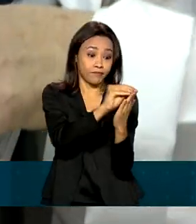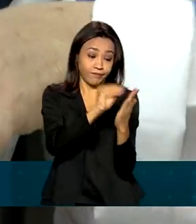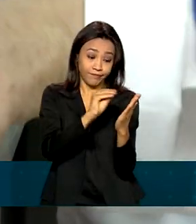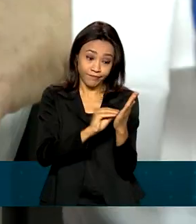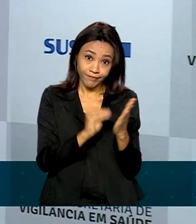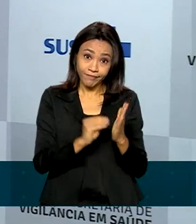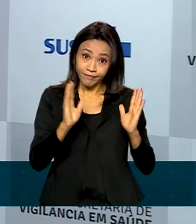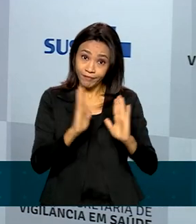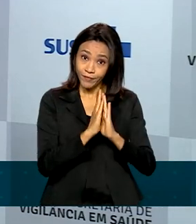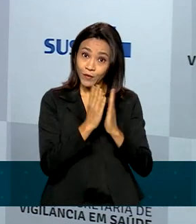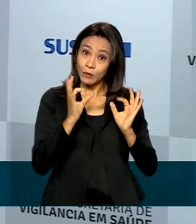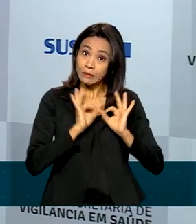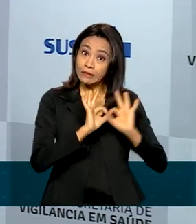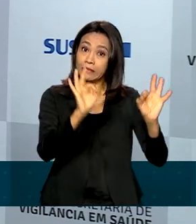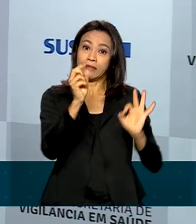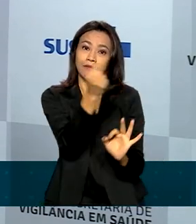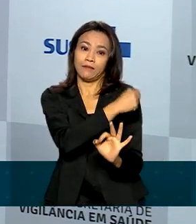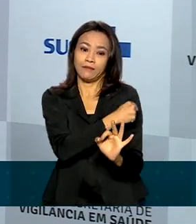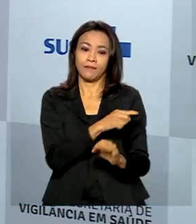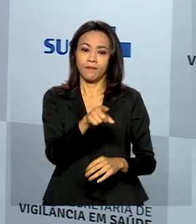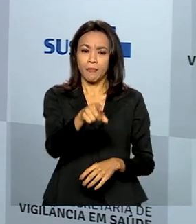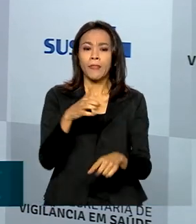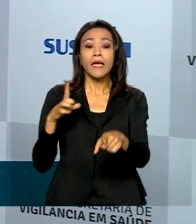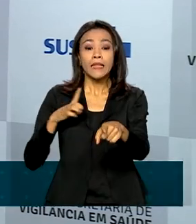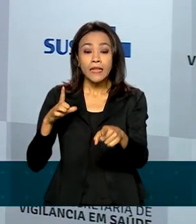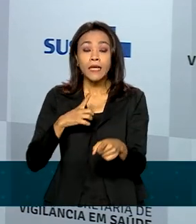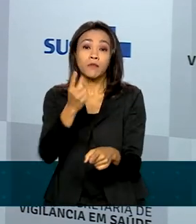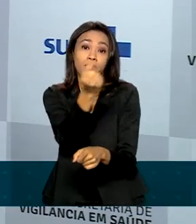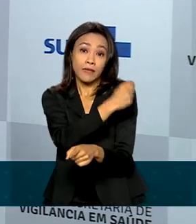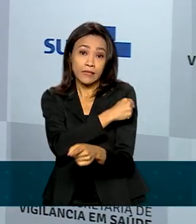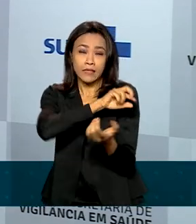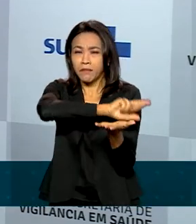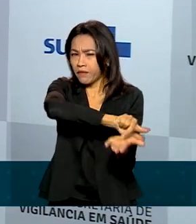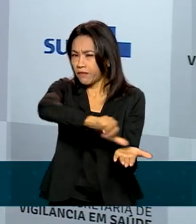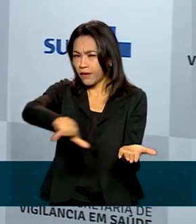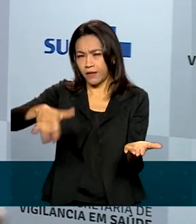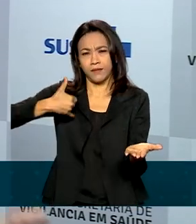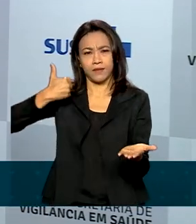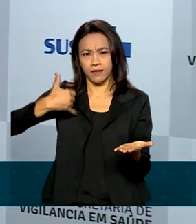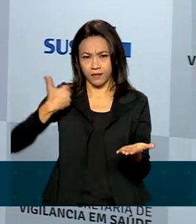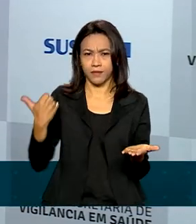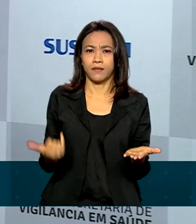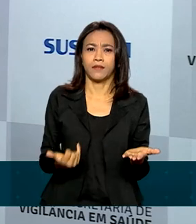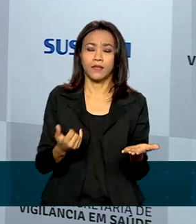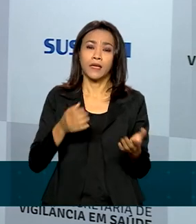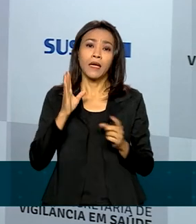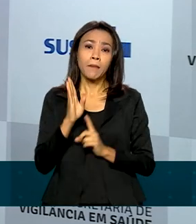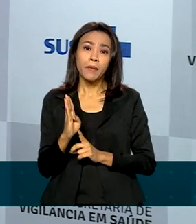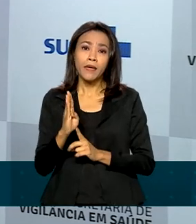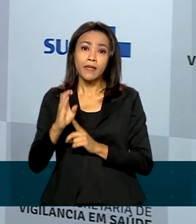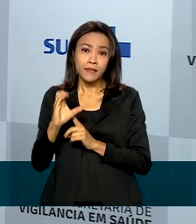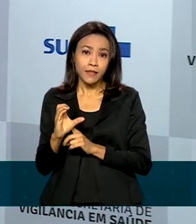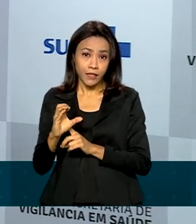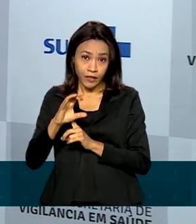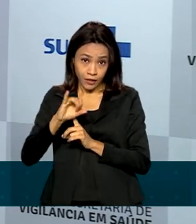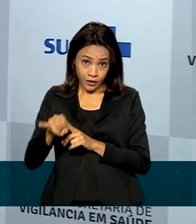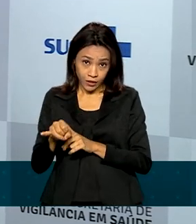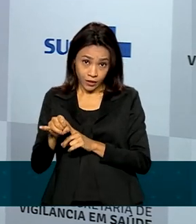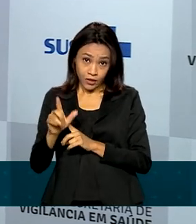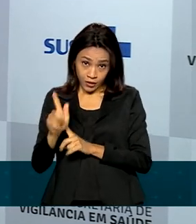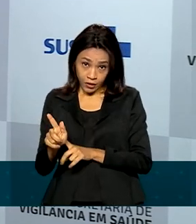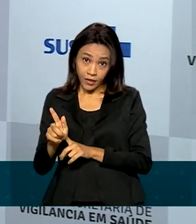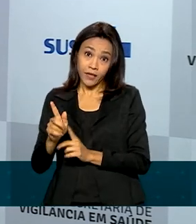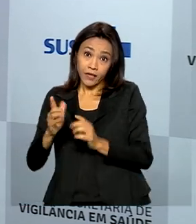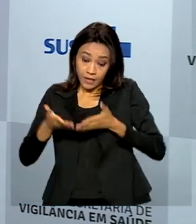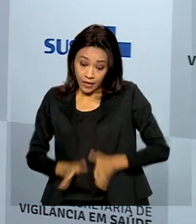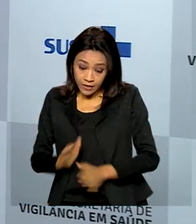vacinação. A gente tem vacinas para todas as faixas etárias. Um exemplo é a BCG, que é quando a criança nasce, até a vacina